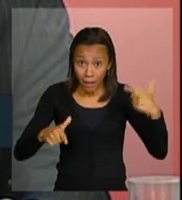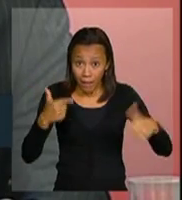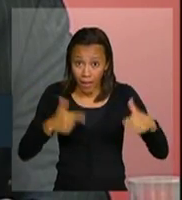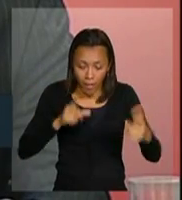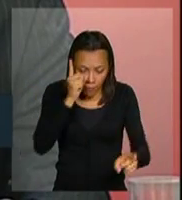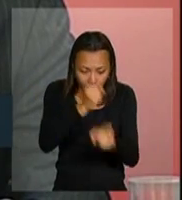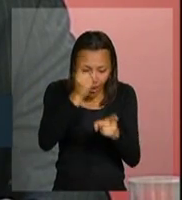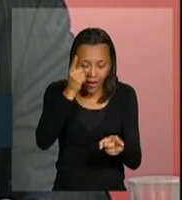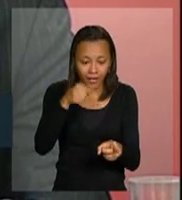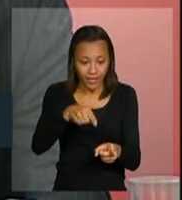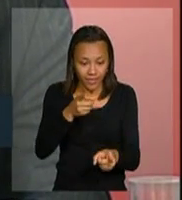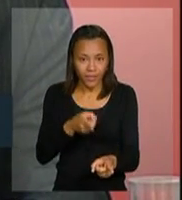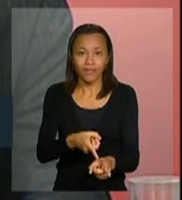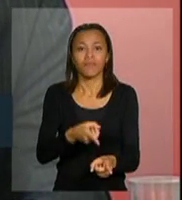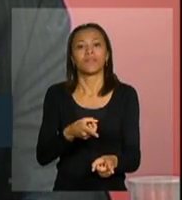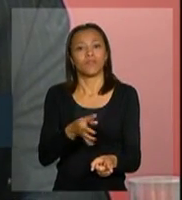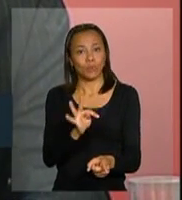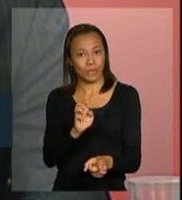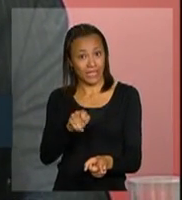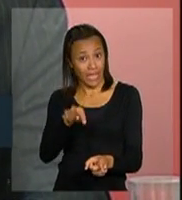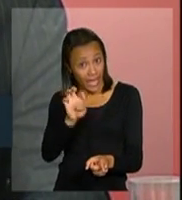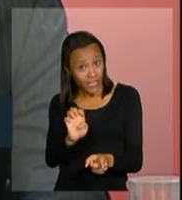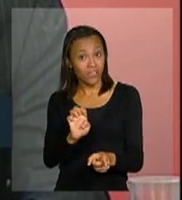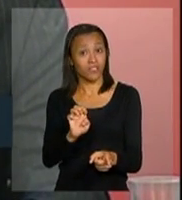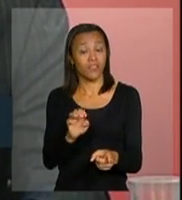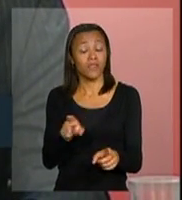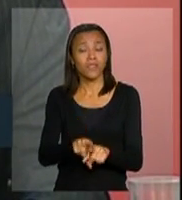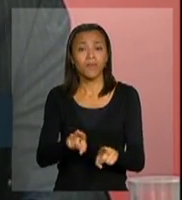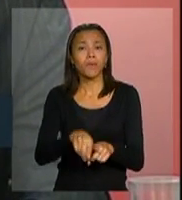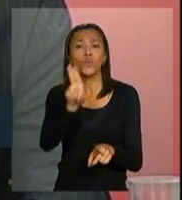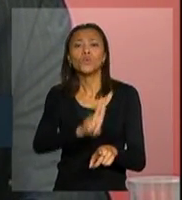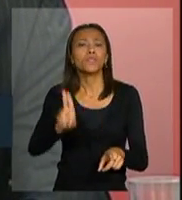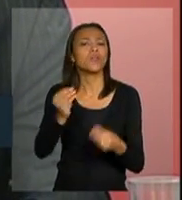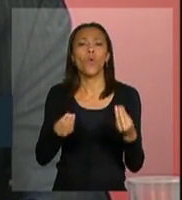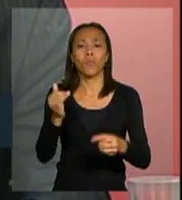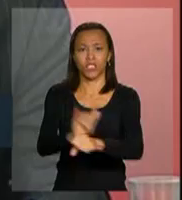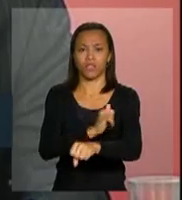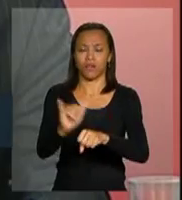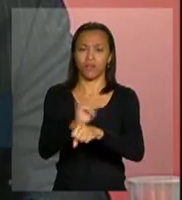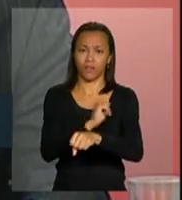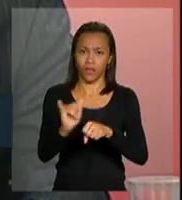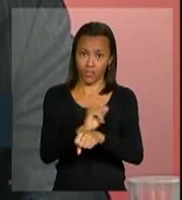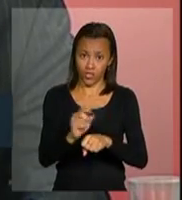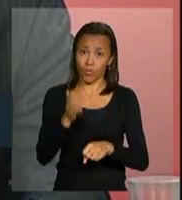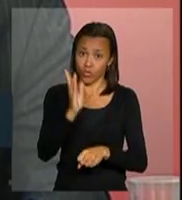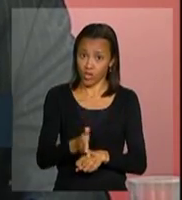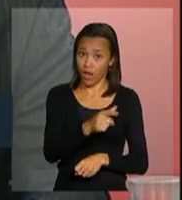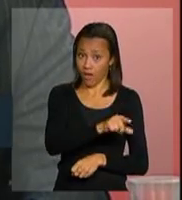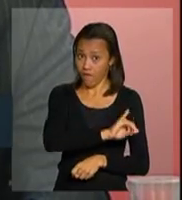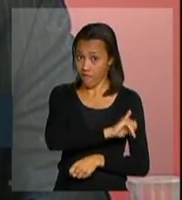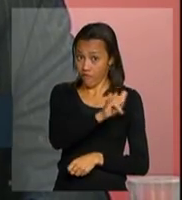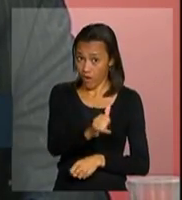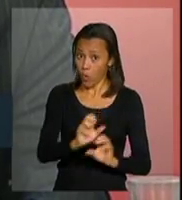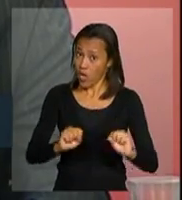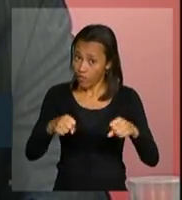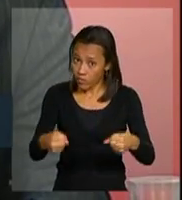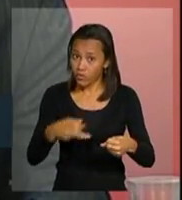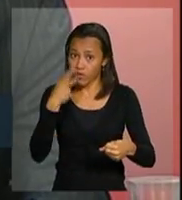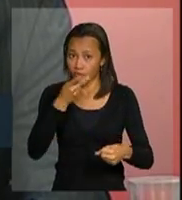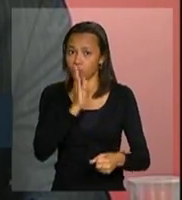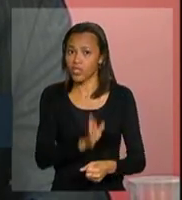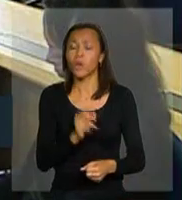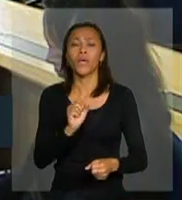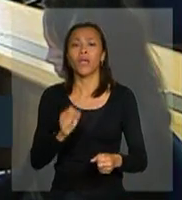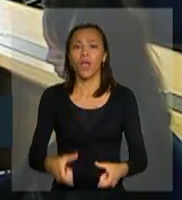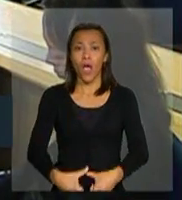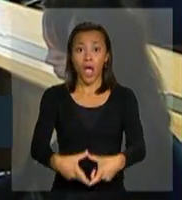precoce. E utilizando como uma das estratégias, como reforçou o Pedro Cheque da importância dela, de